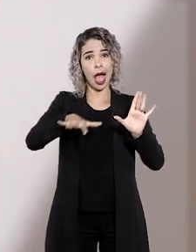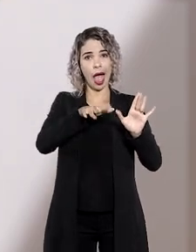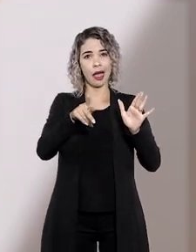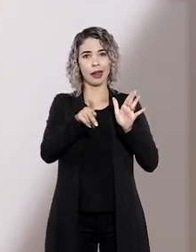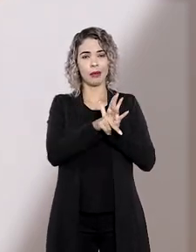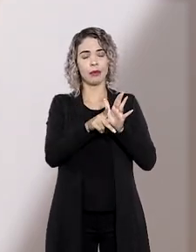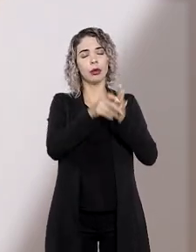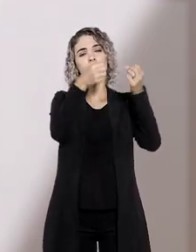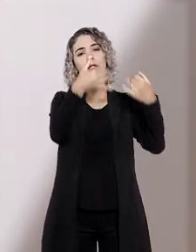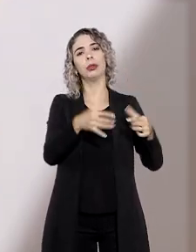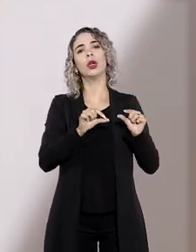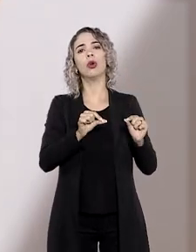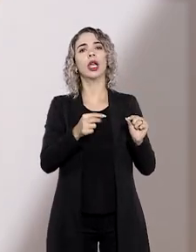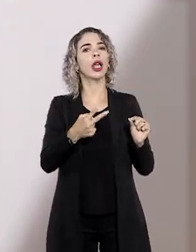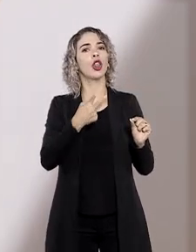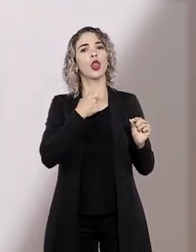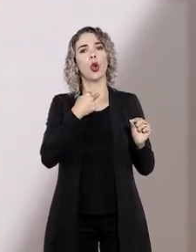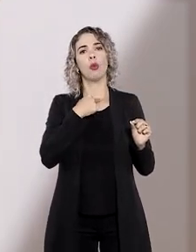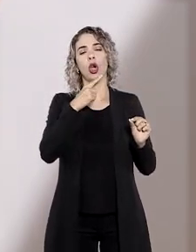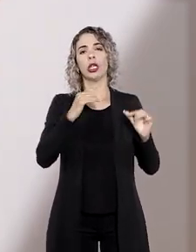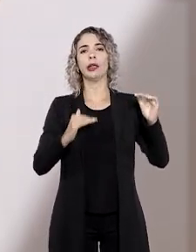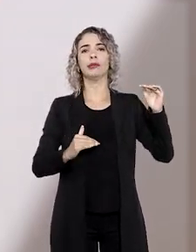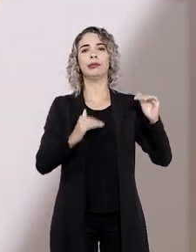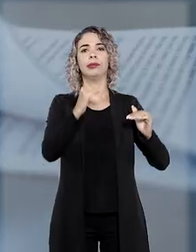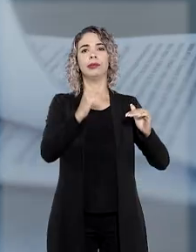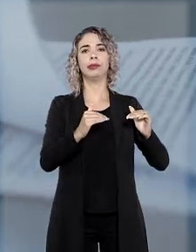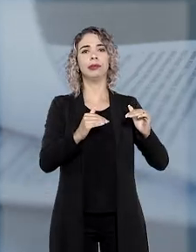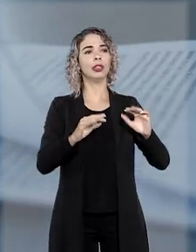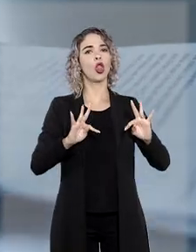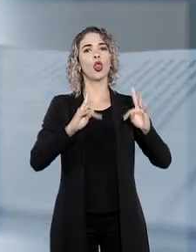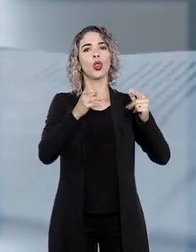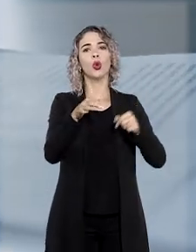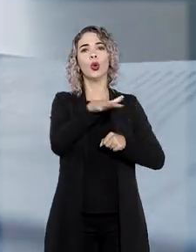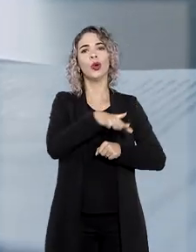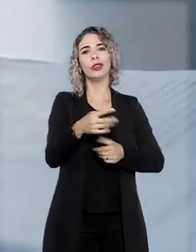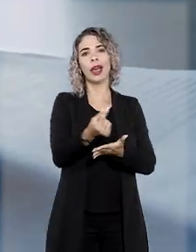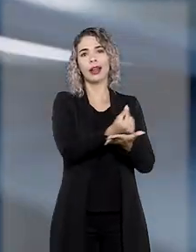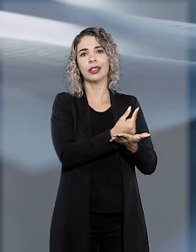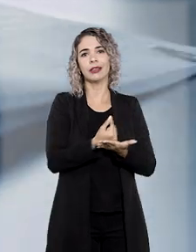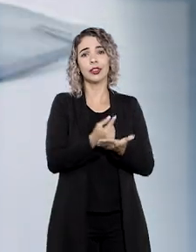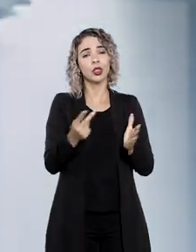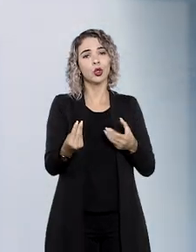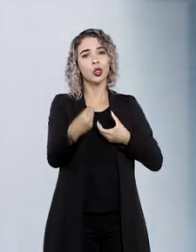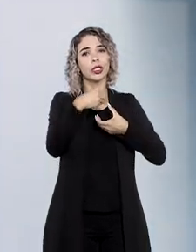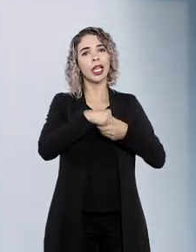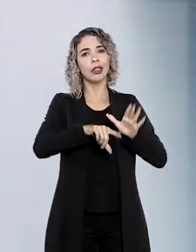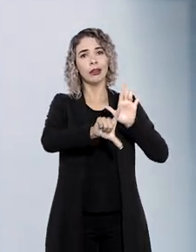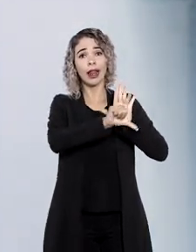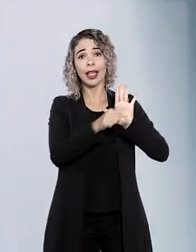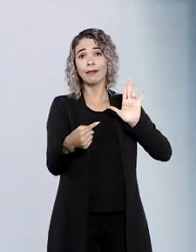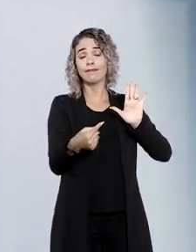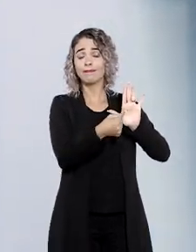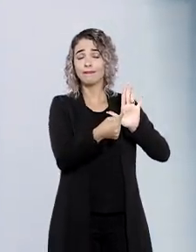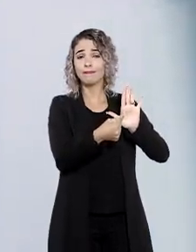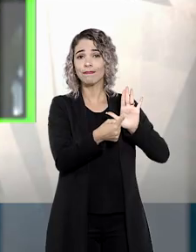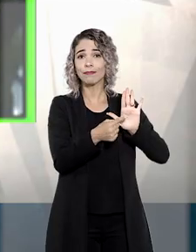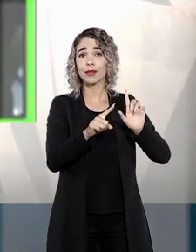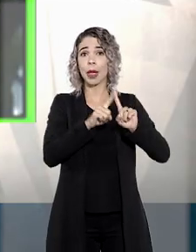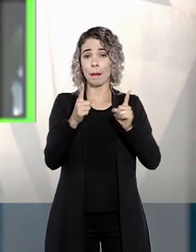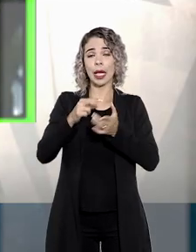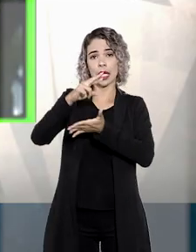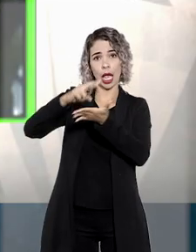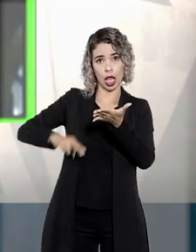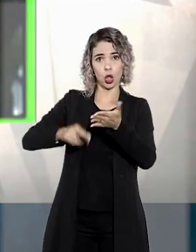a entidade de previdência argumentou que não poderia ser equiparada às demais instituições financeiras abarcadas pela lei em questão.